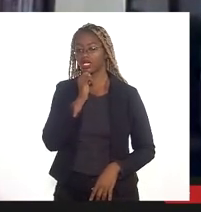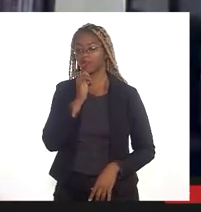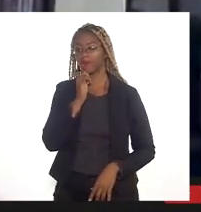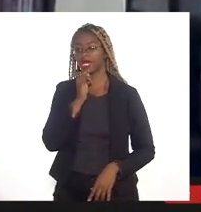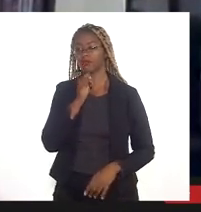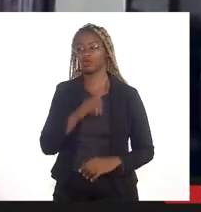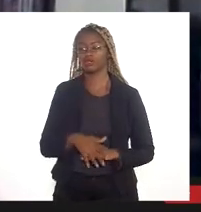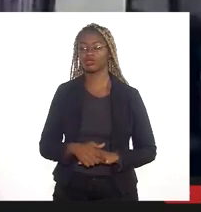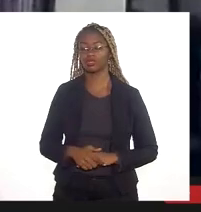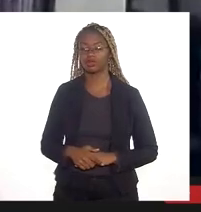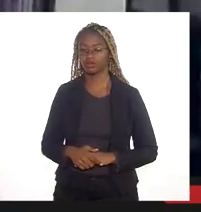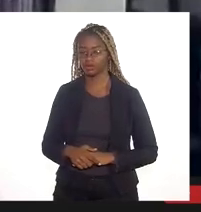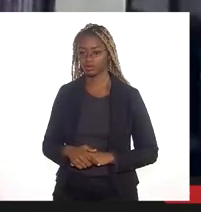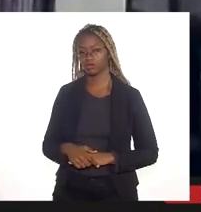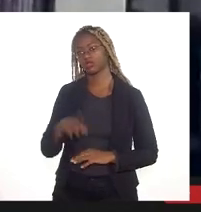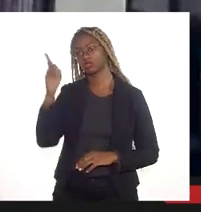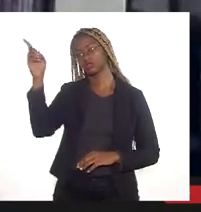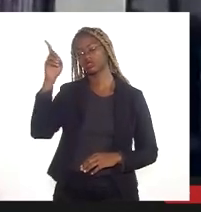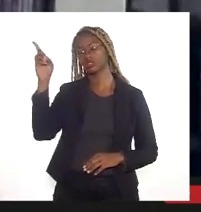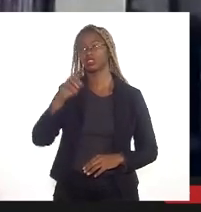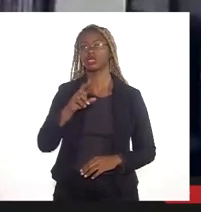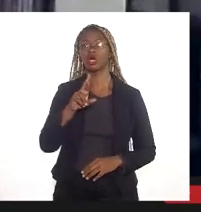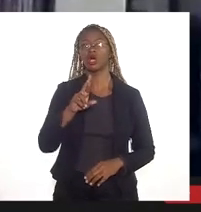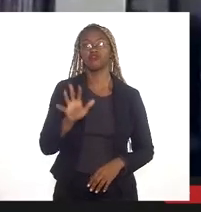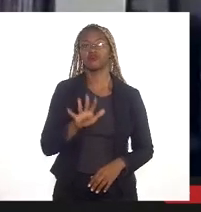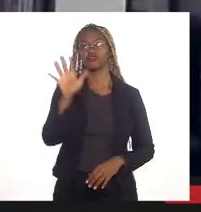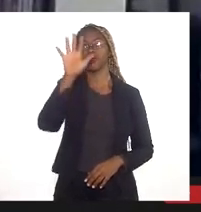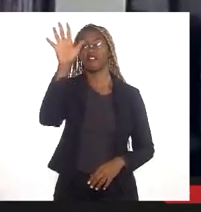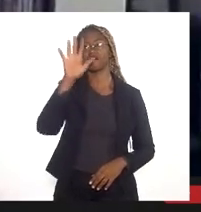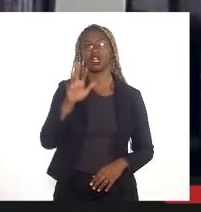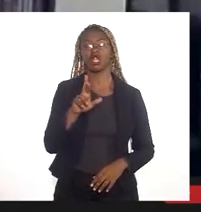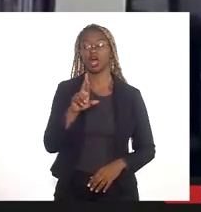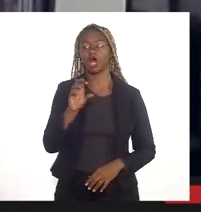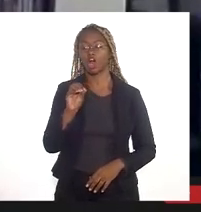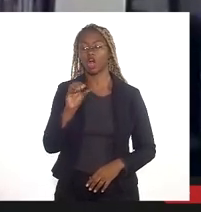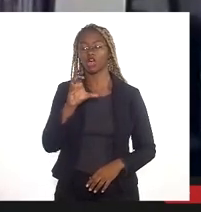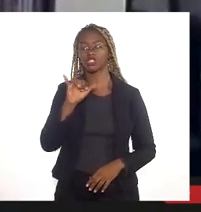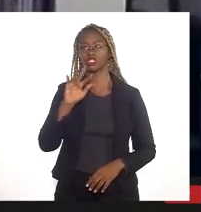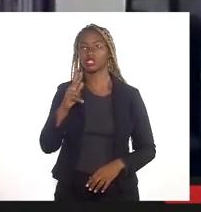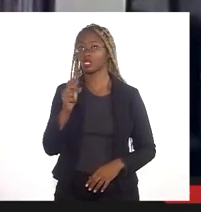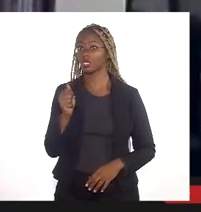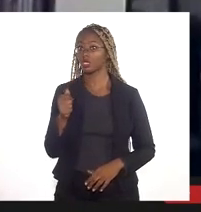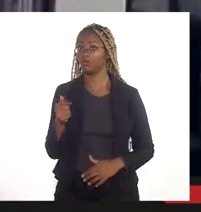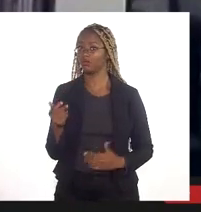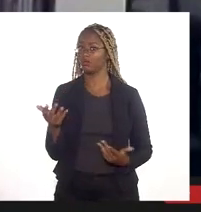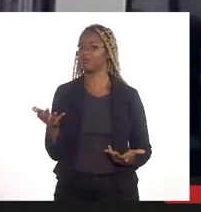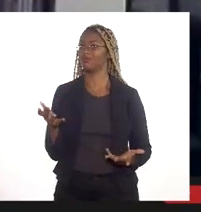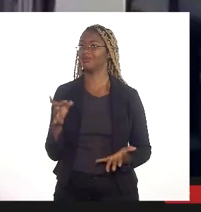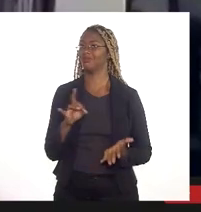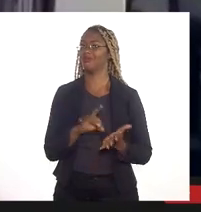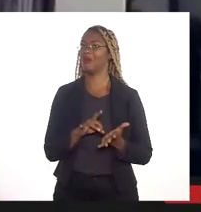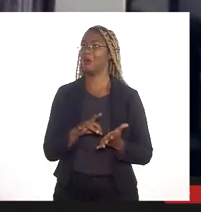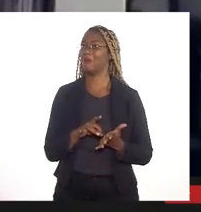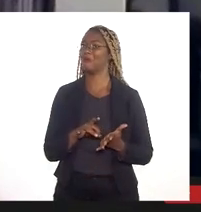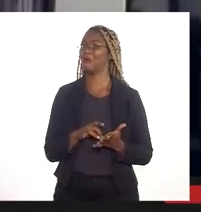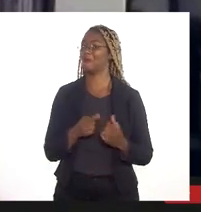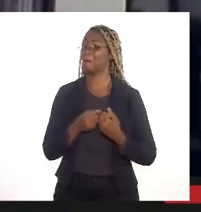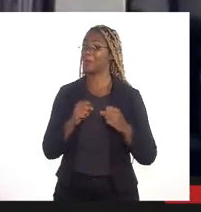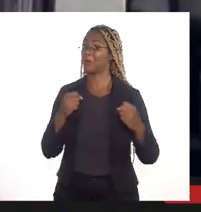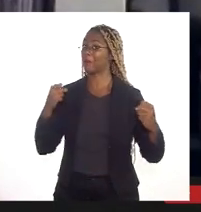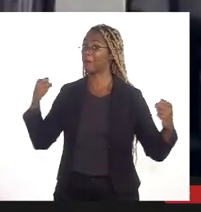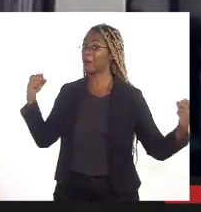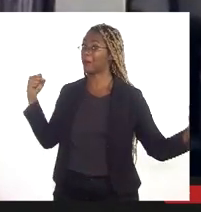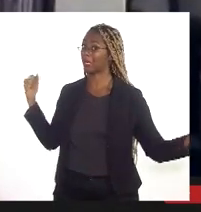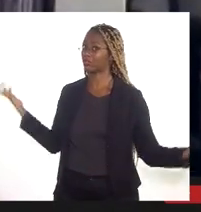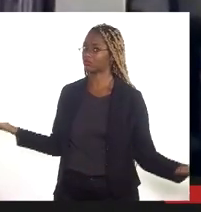do bairro Rocinha, da comunidade Rocinha, quer dizer, realmente é uma área muito grande, é uma